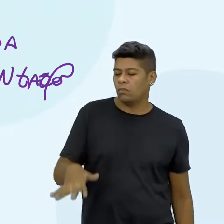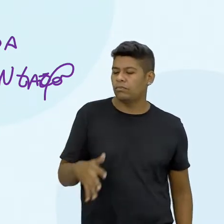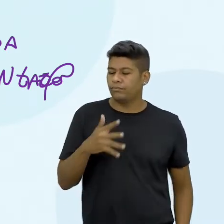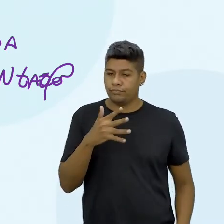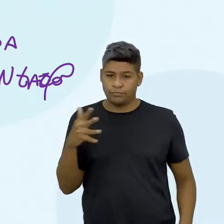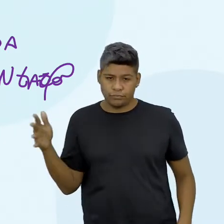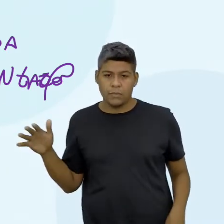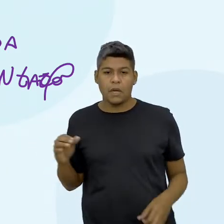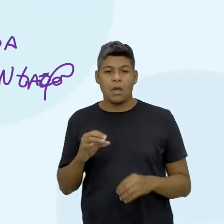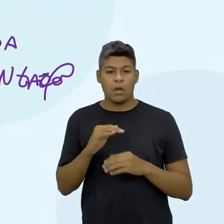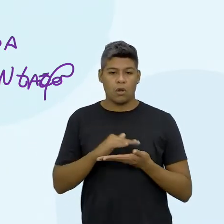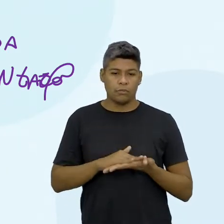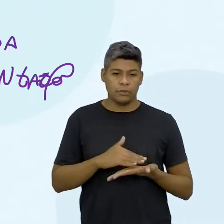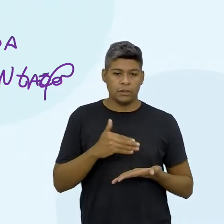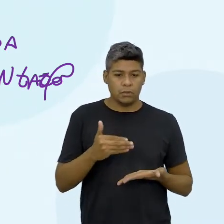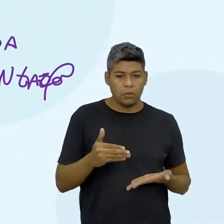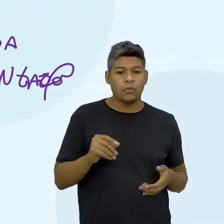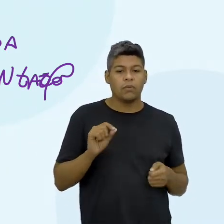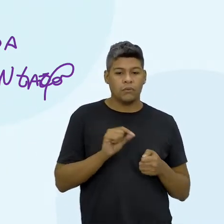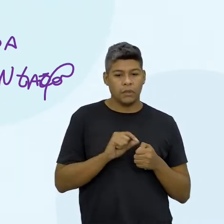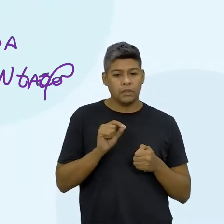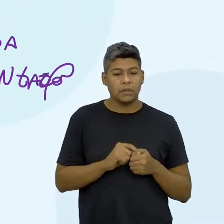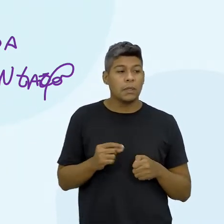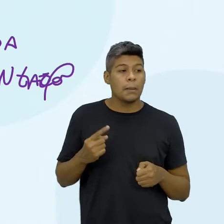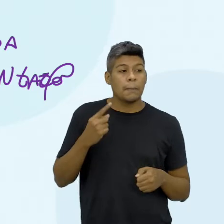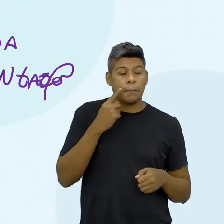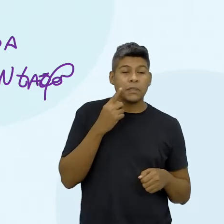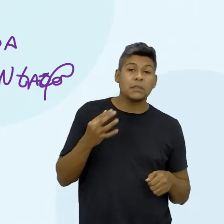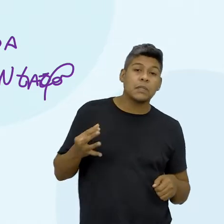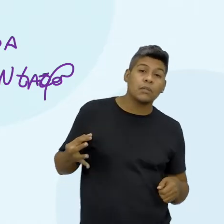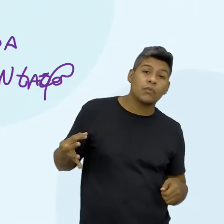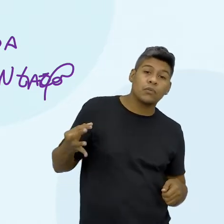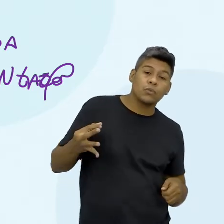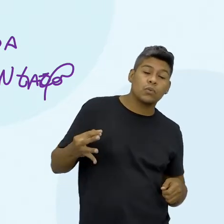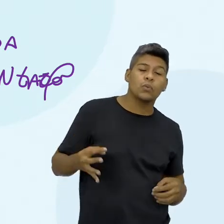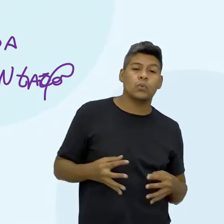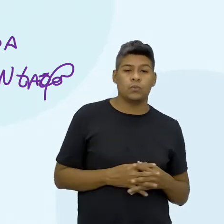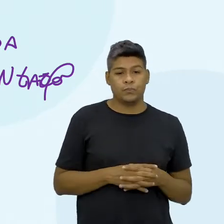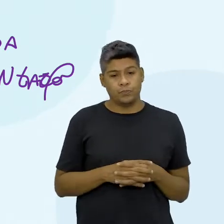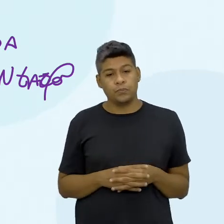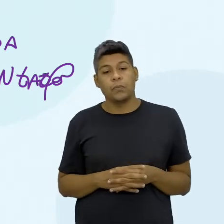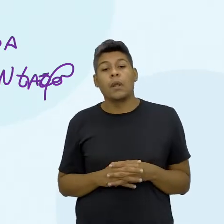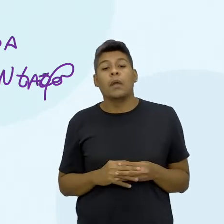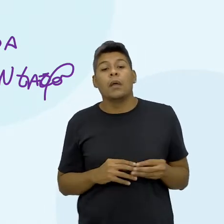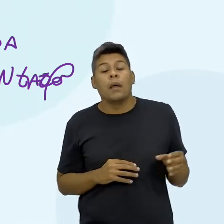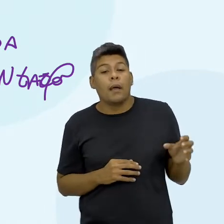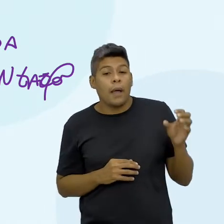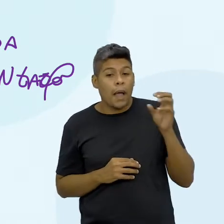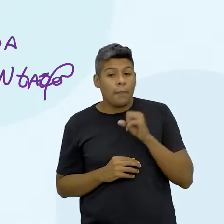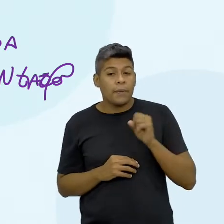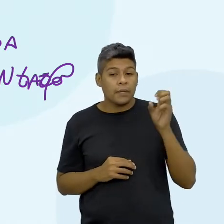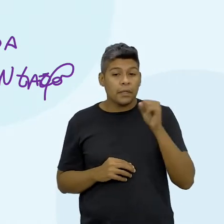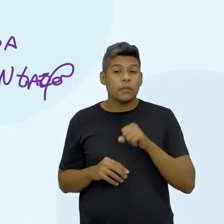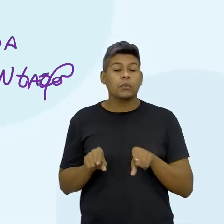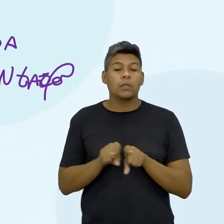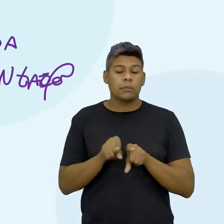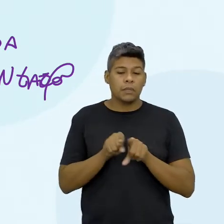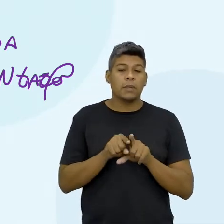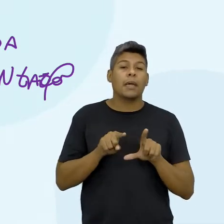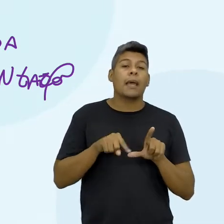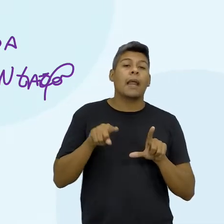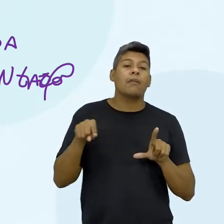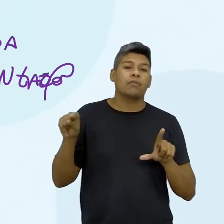e aí a gente fez aí a projeção, não só a tabela, como nós aprendemos a fazer um gráfico,